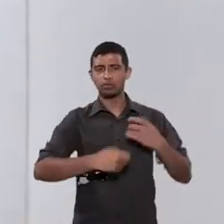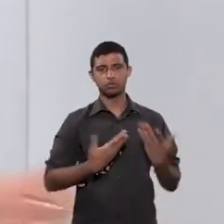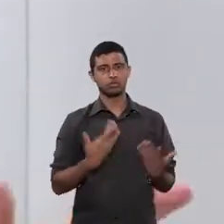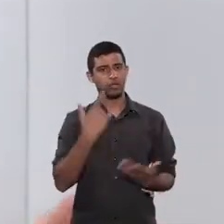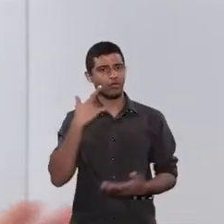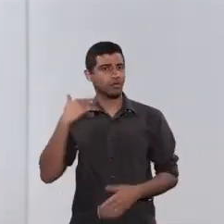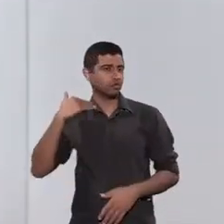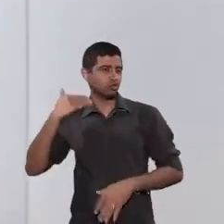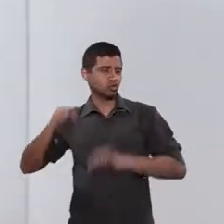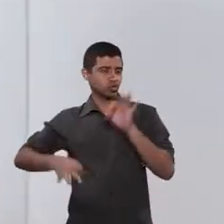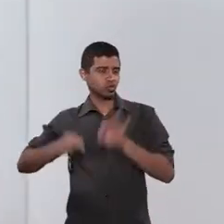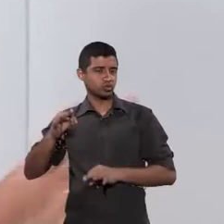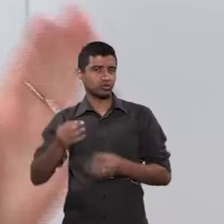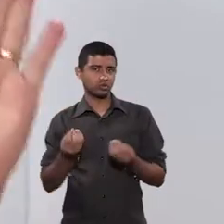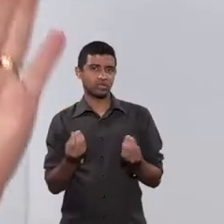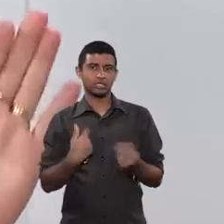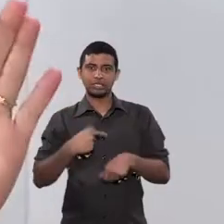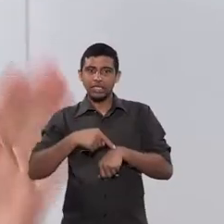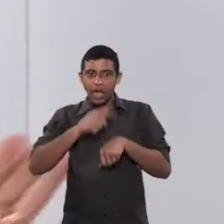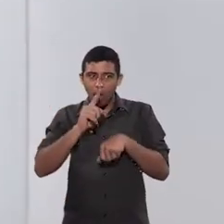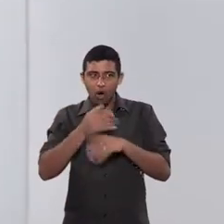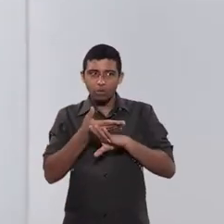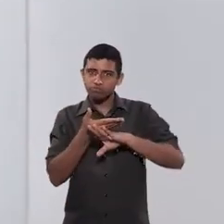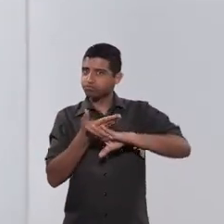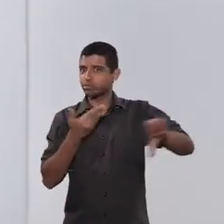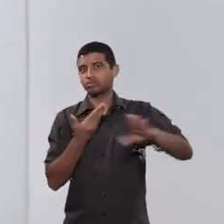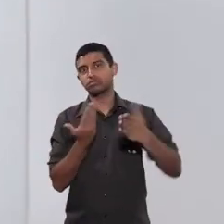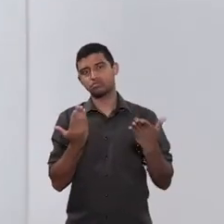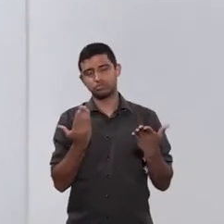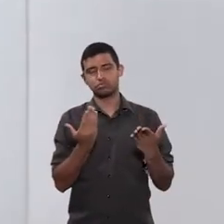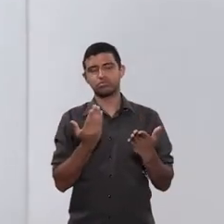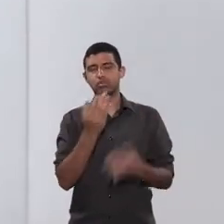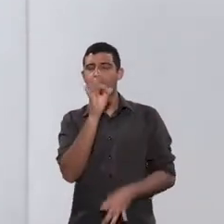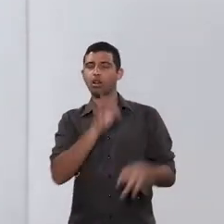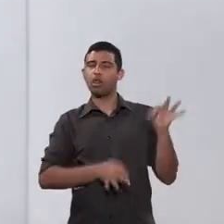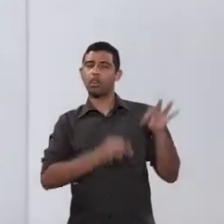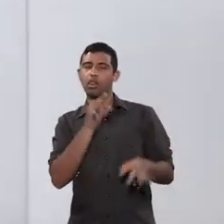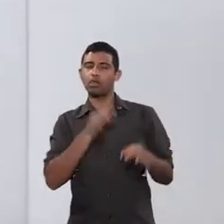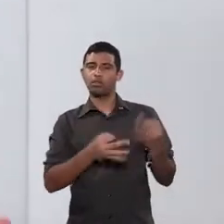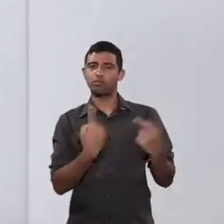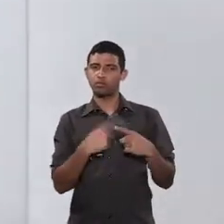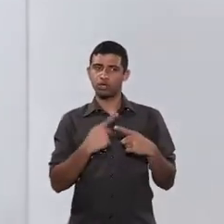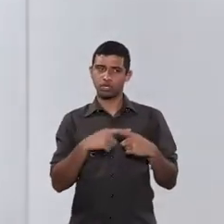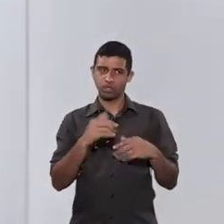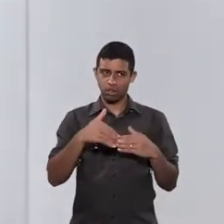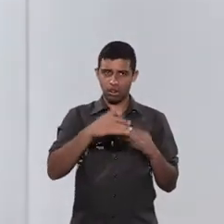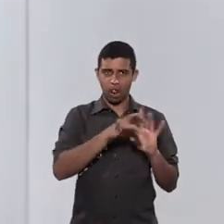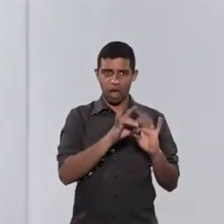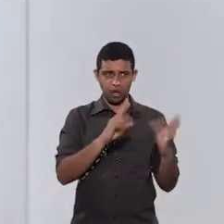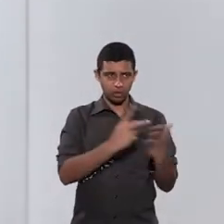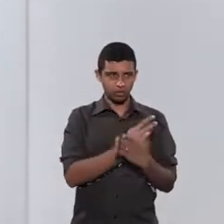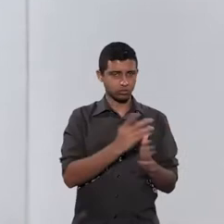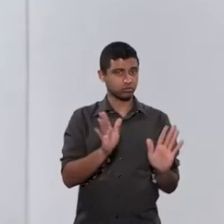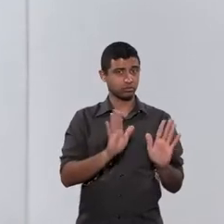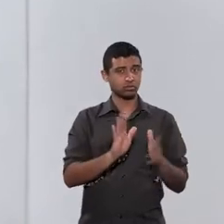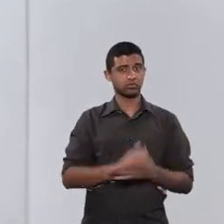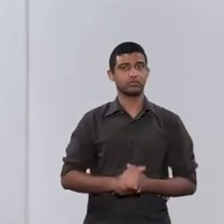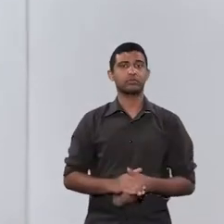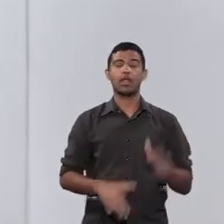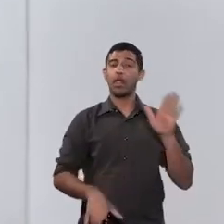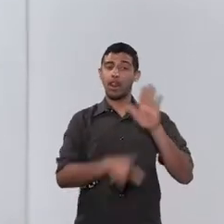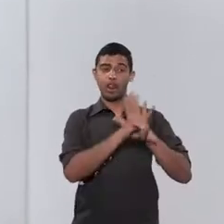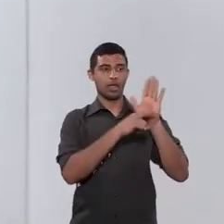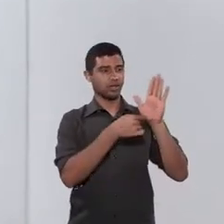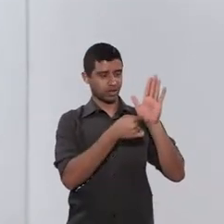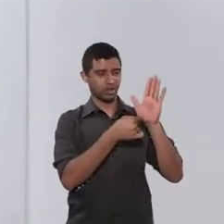Então, o juiz, por medida de precaução, ele vai imediatamente suspender e apurar, porque ninguém vai deixar acontecer. A lei, ela te